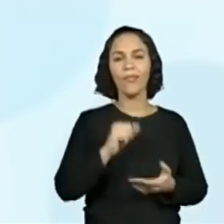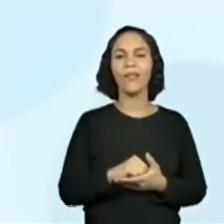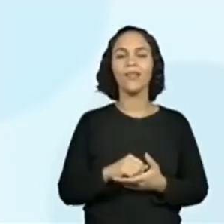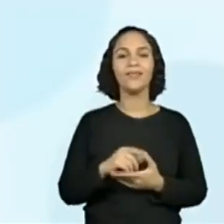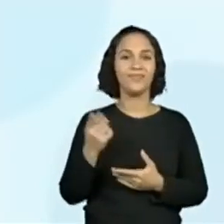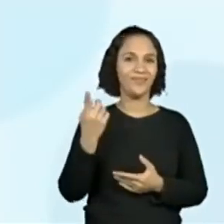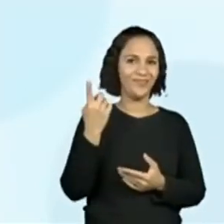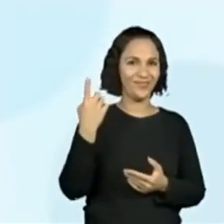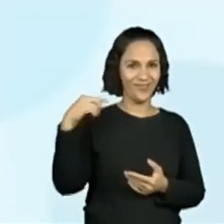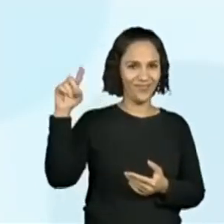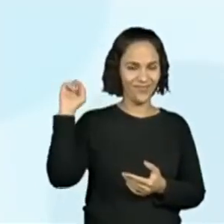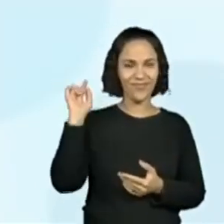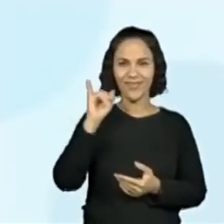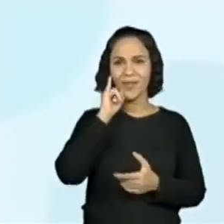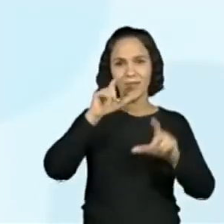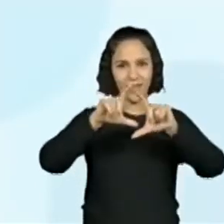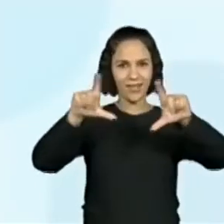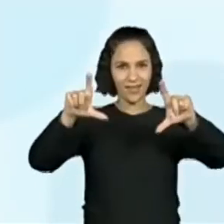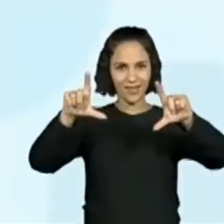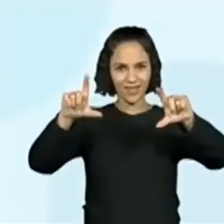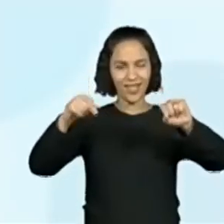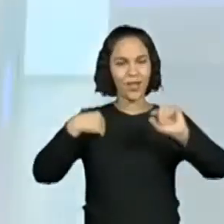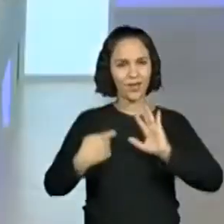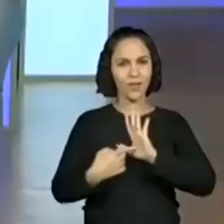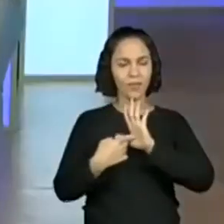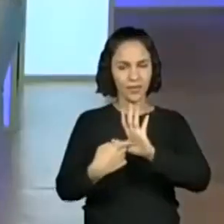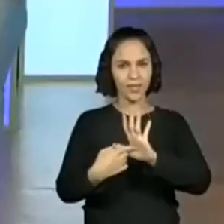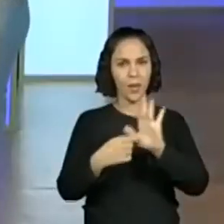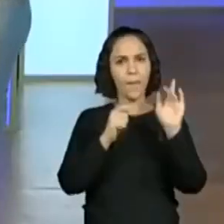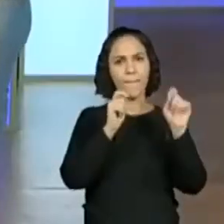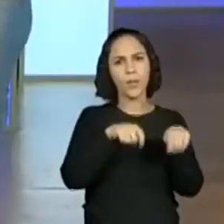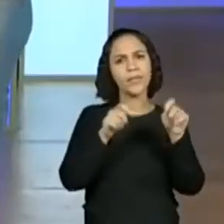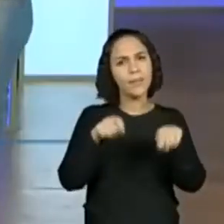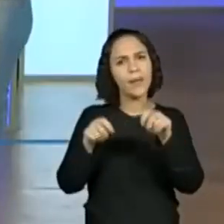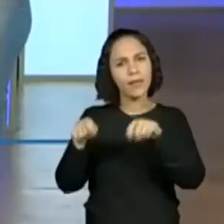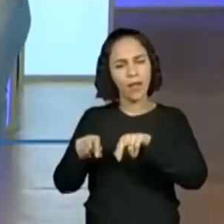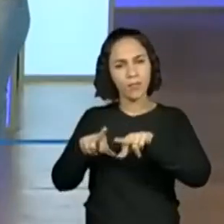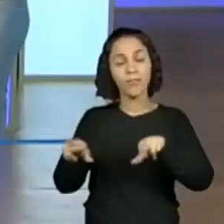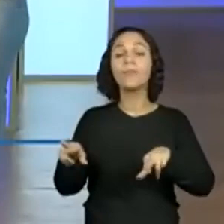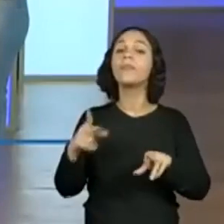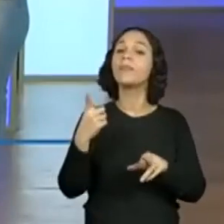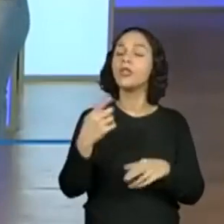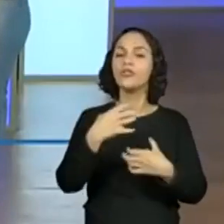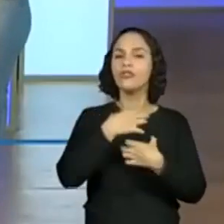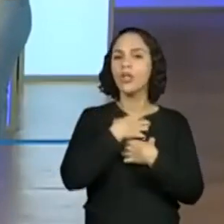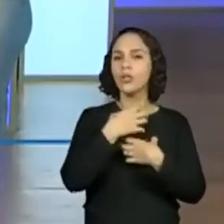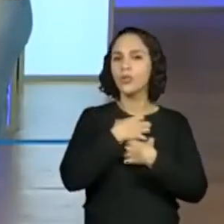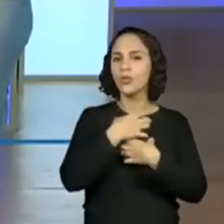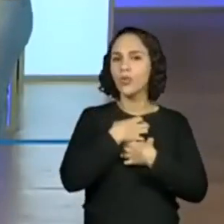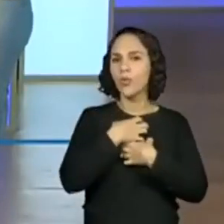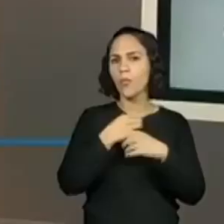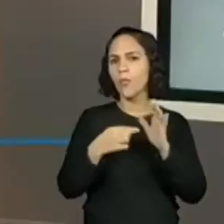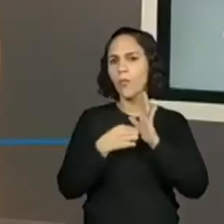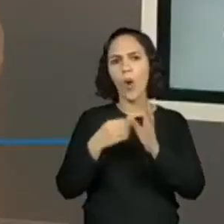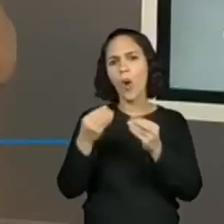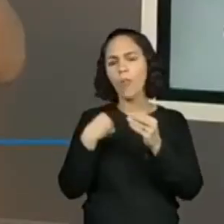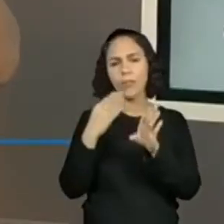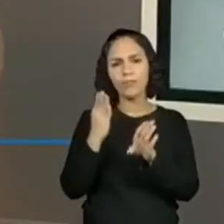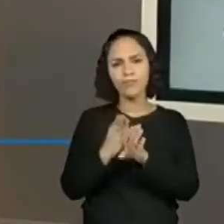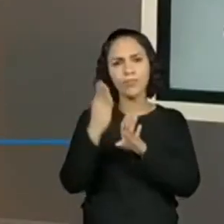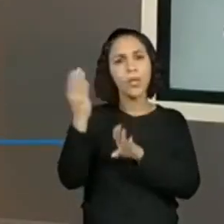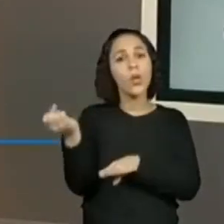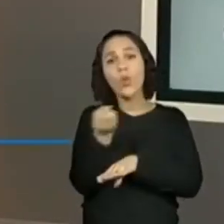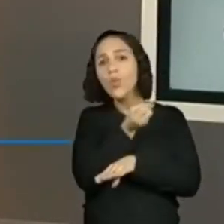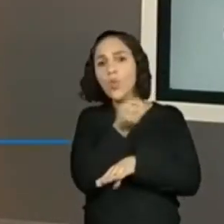Aquela lá foi um quadro, né? Vocês viram num quadro as possibilidades. Essa é uma das maneiras de eu descobrir quantas